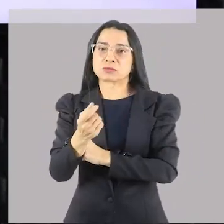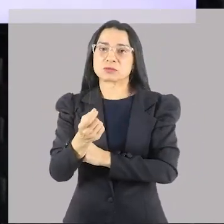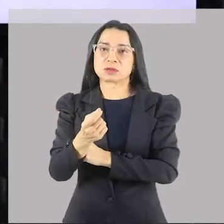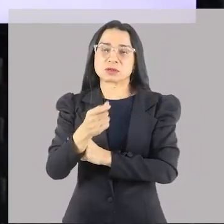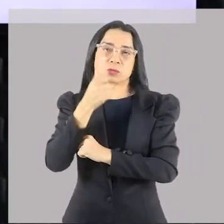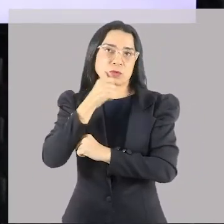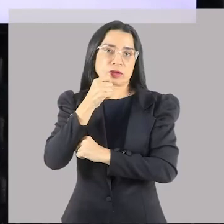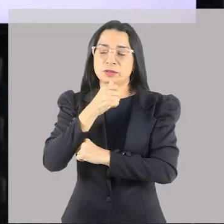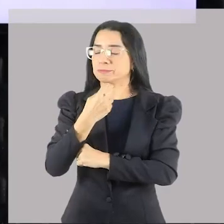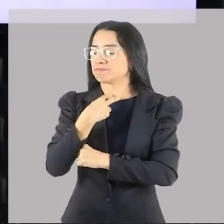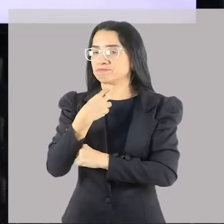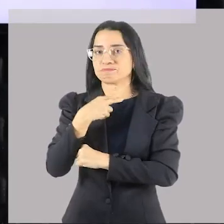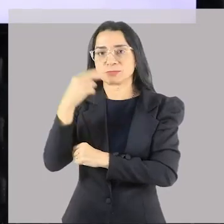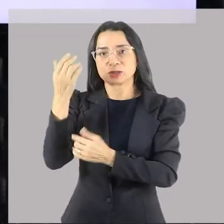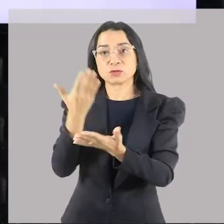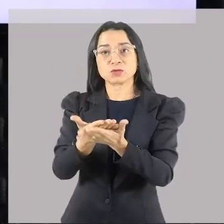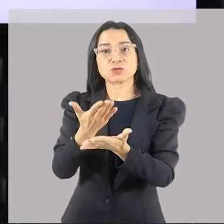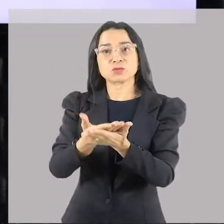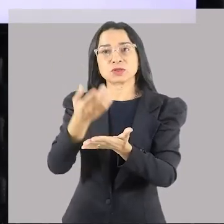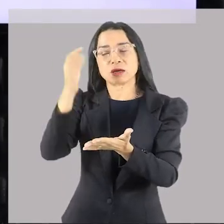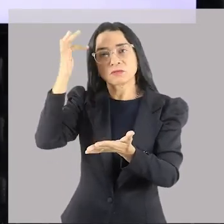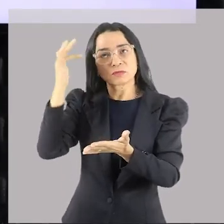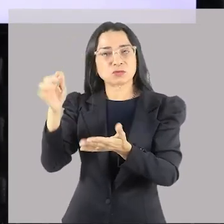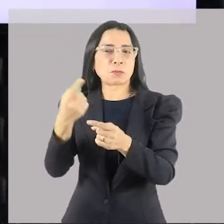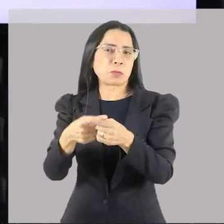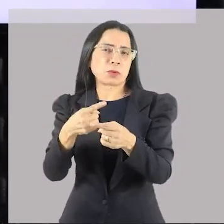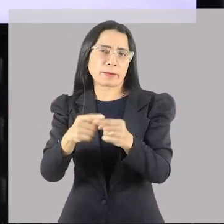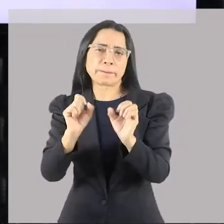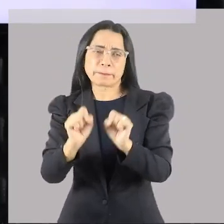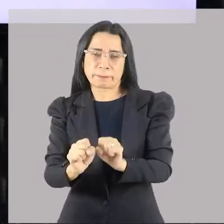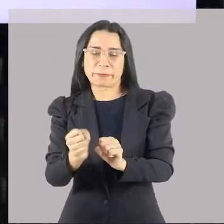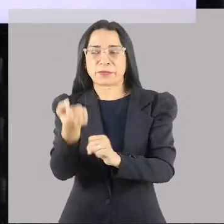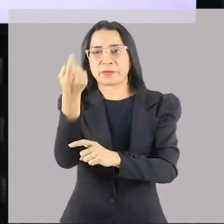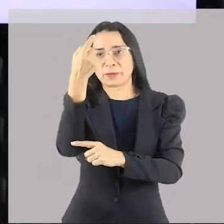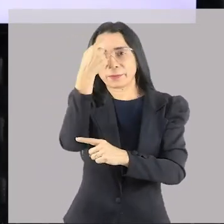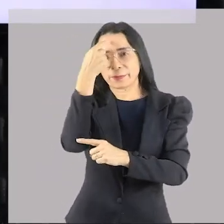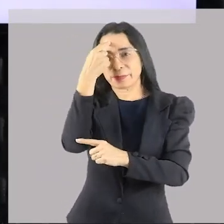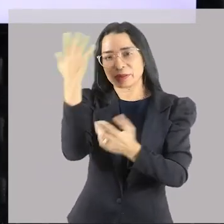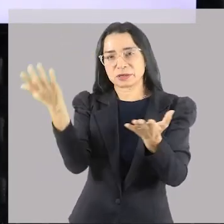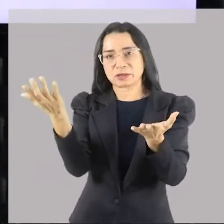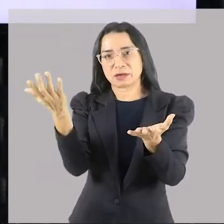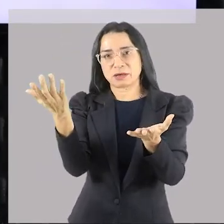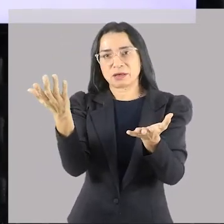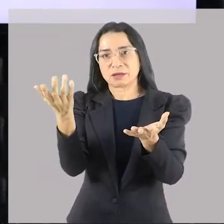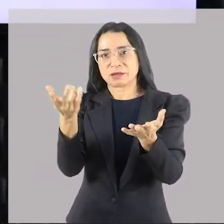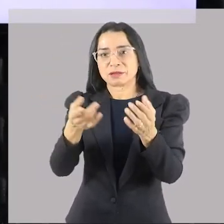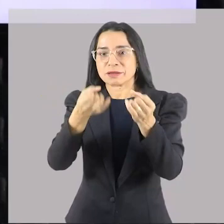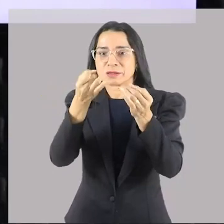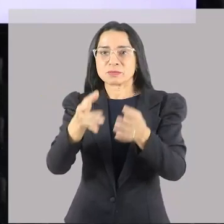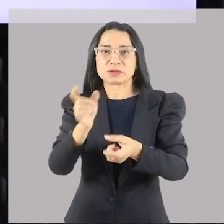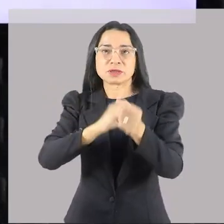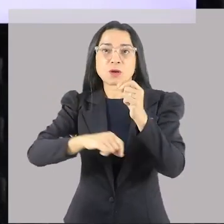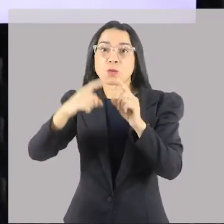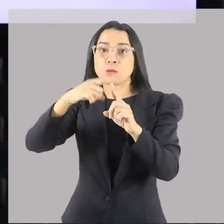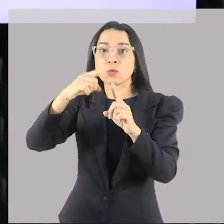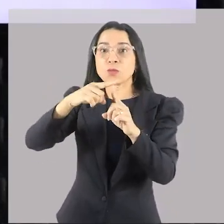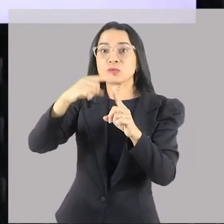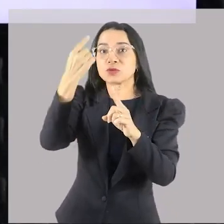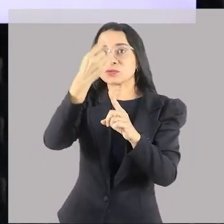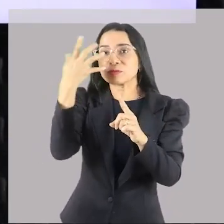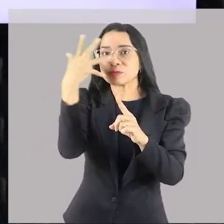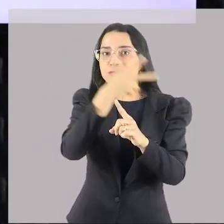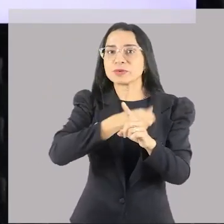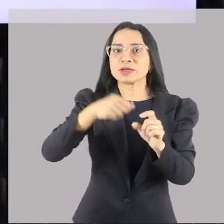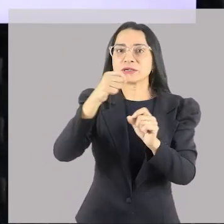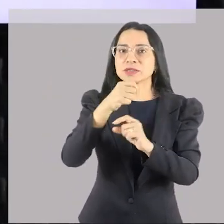porque se estudassem filosofia, elas podiam pensar. Até comentei com as meninas que são intérpretes aqui. O padrão de beleza na Grécia Antiga não é a